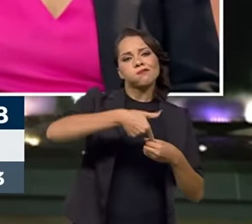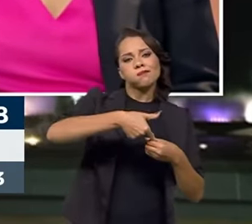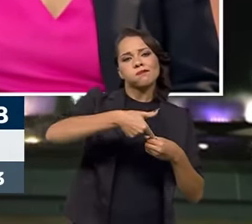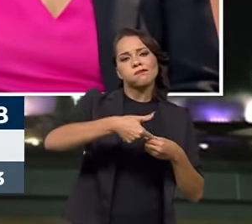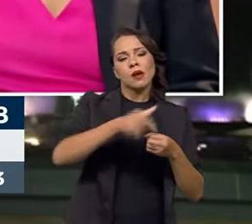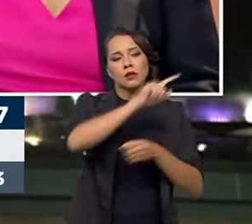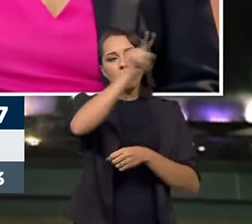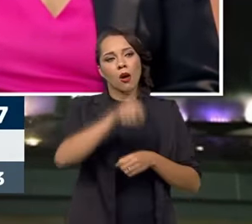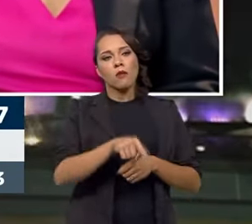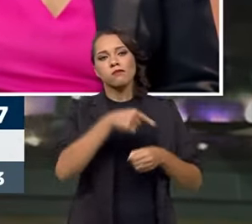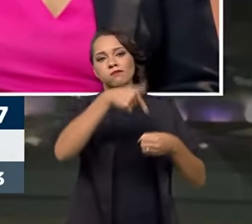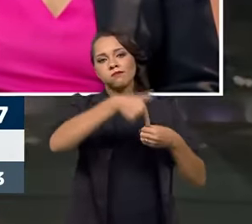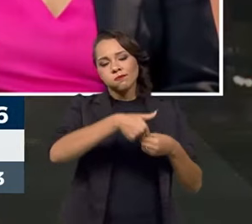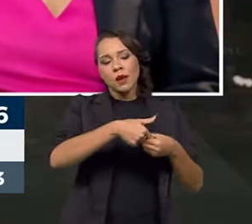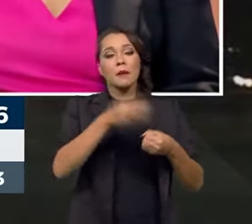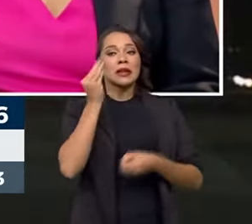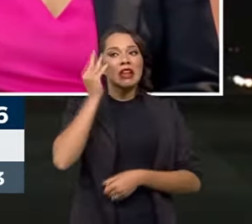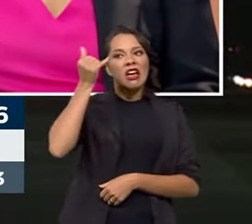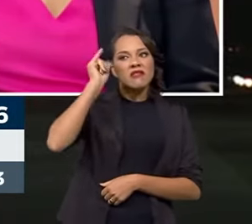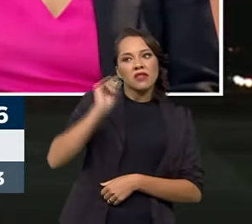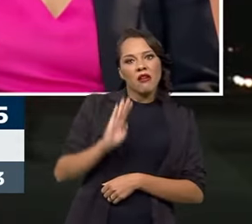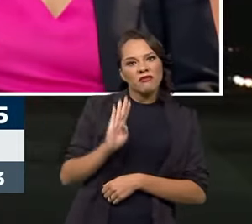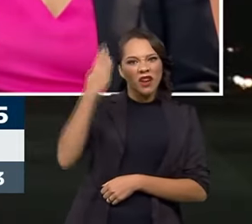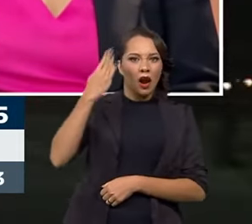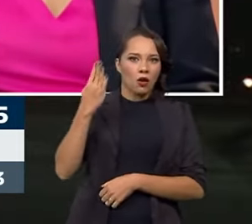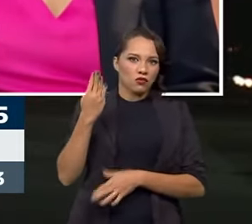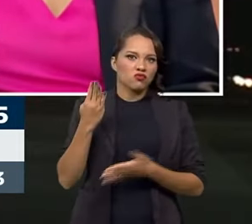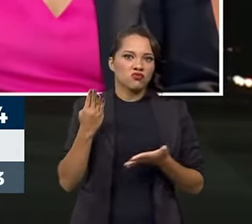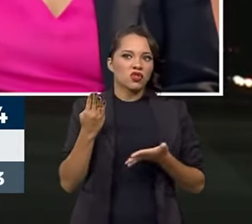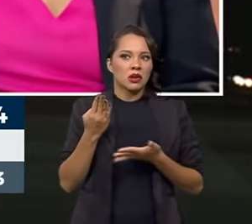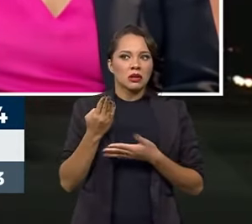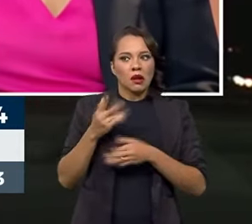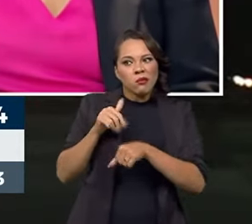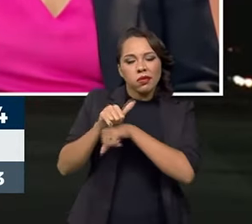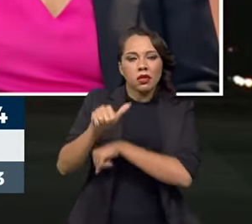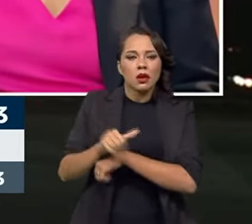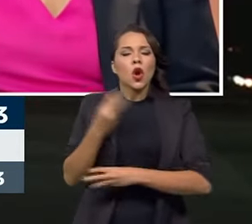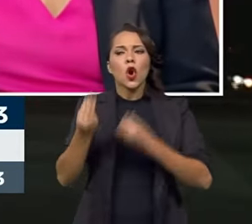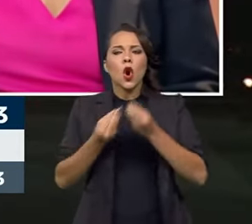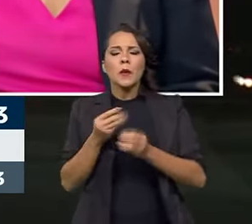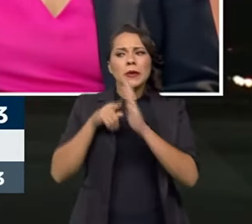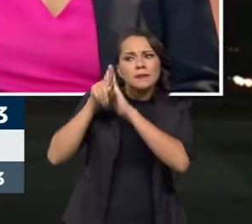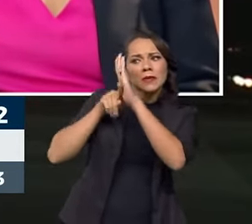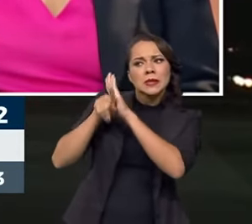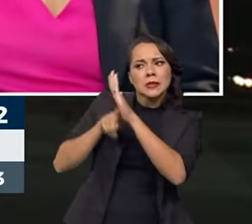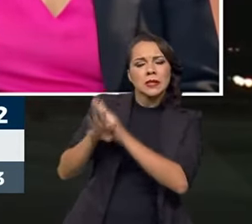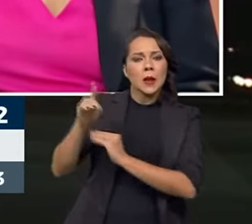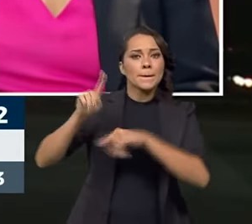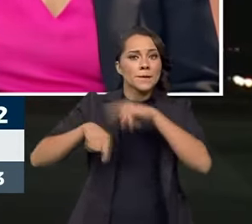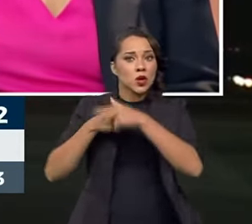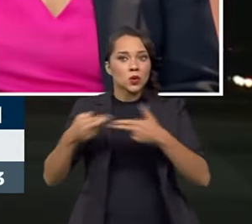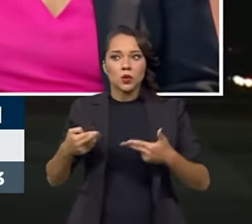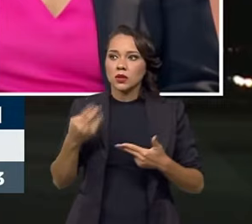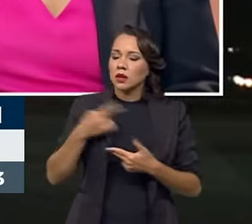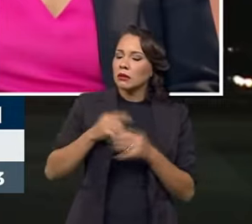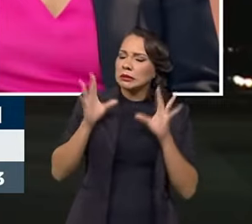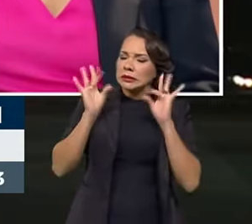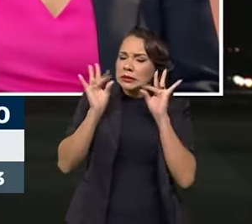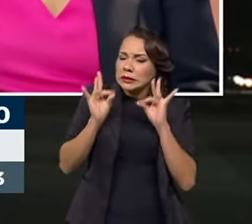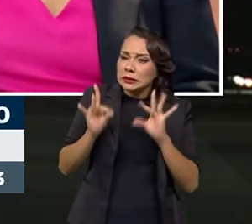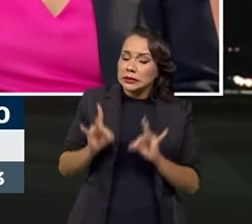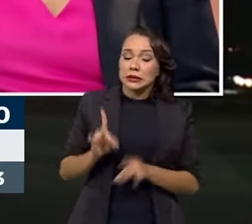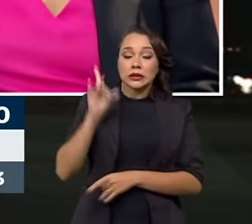justamente na tentativa de evitar fraudes. Como é que seria essa certificação desses produtos que são tão complexos?